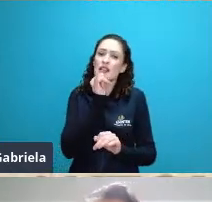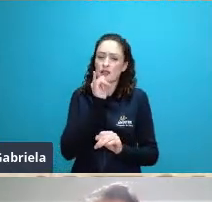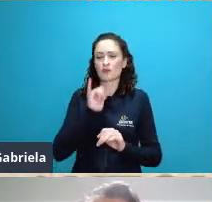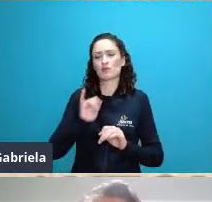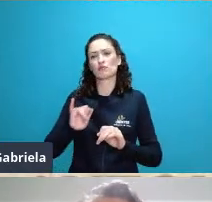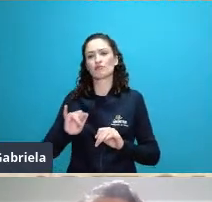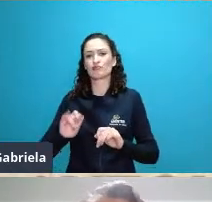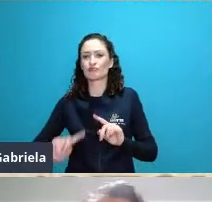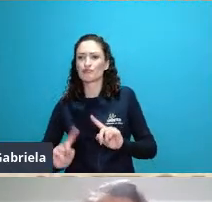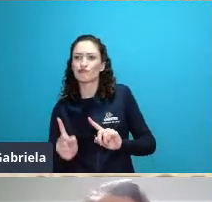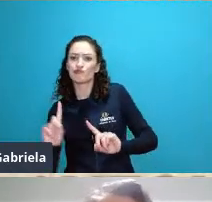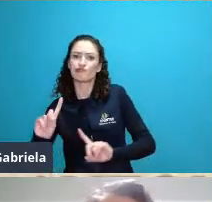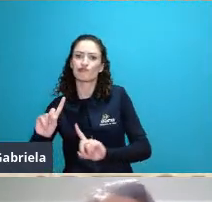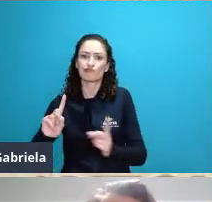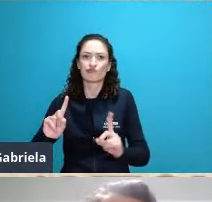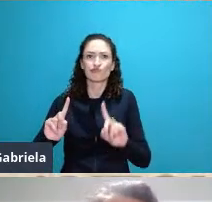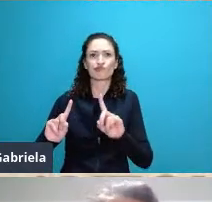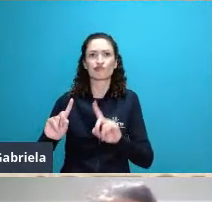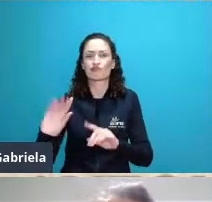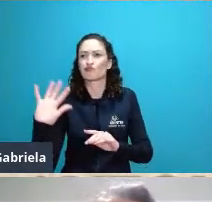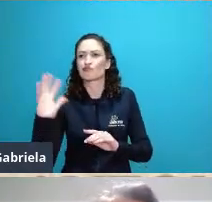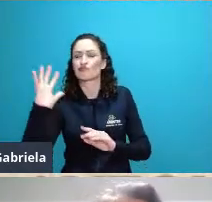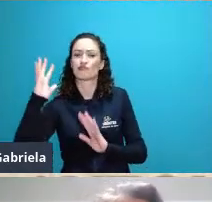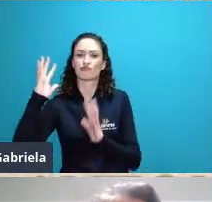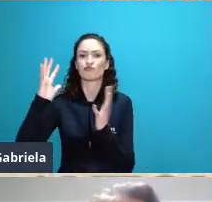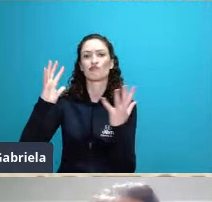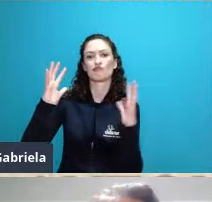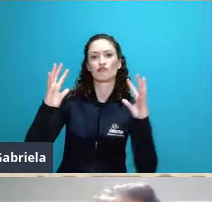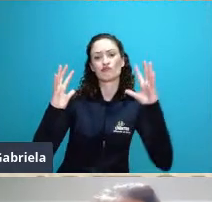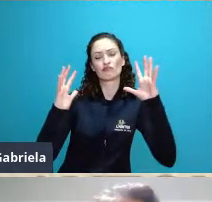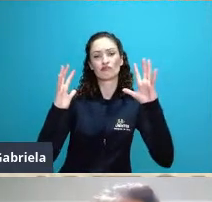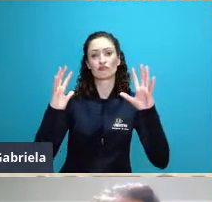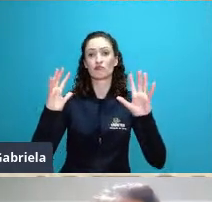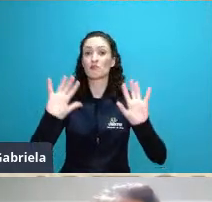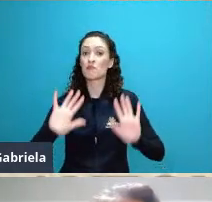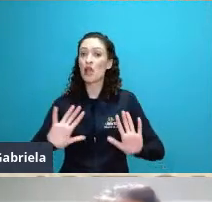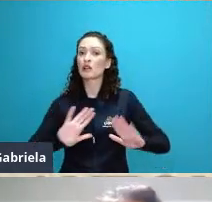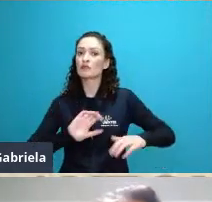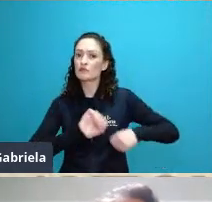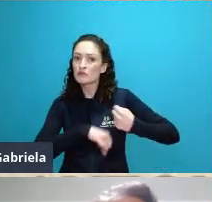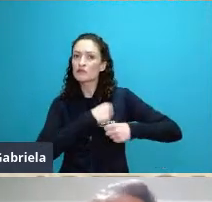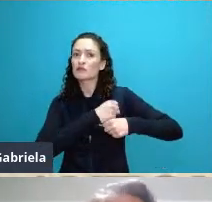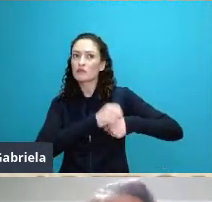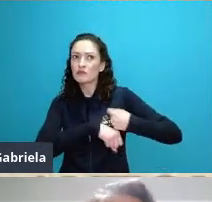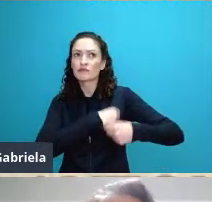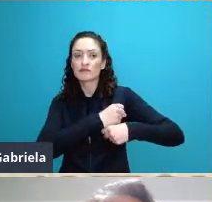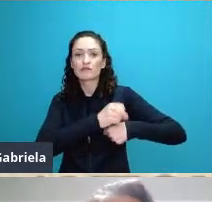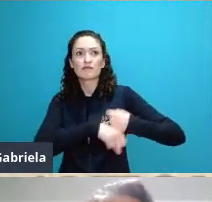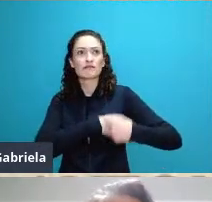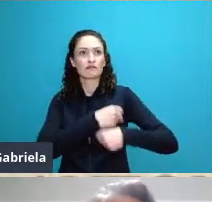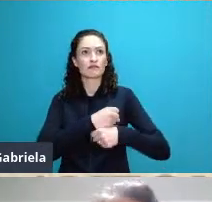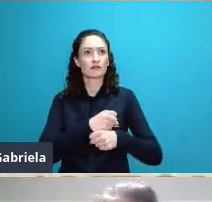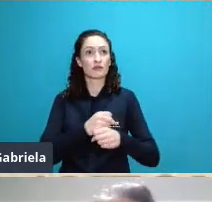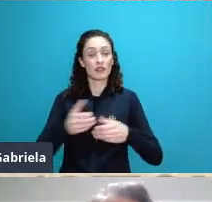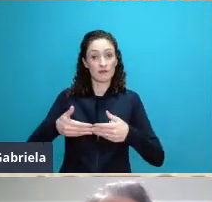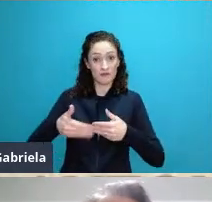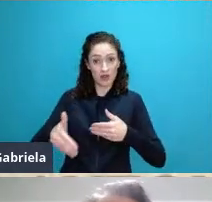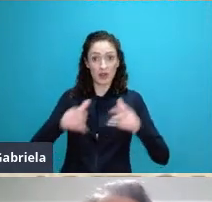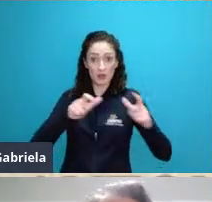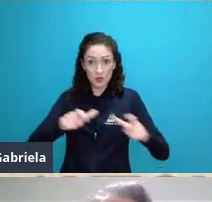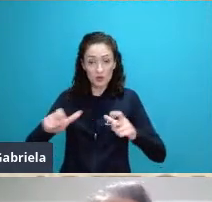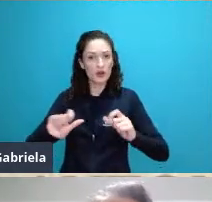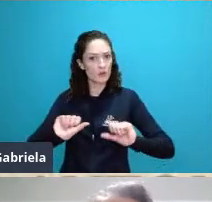espécies colonizadoras as pioneiras daquele ambiente mas essas espécies elas vão modificar esse ambiente físico-químico e também